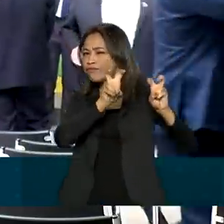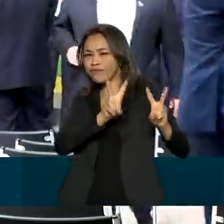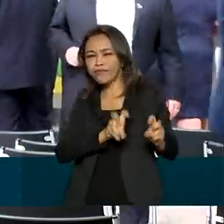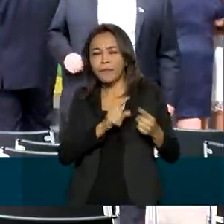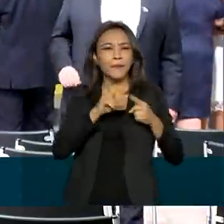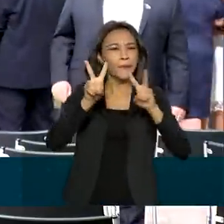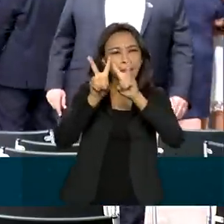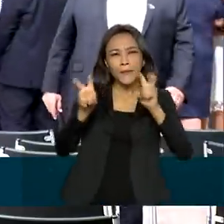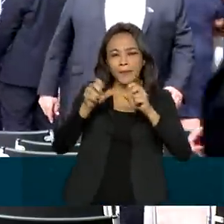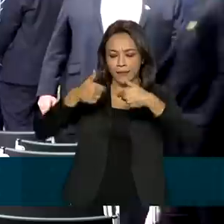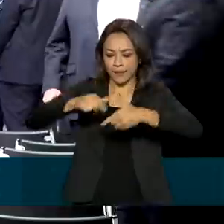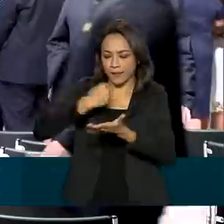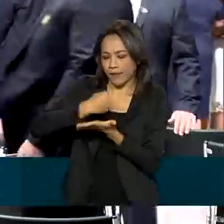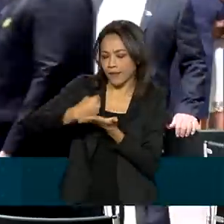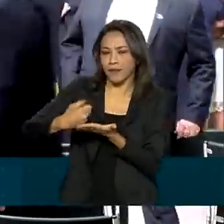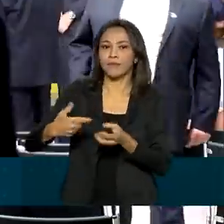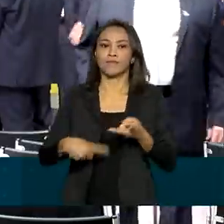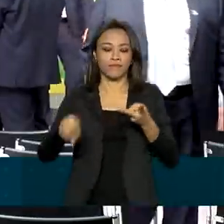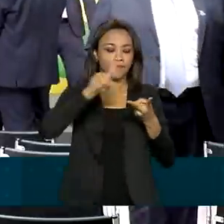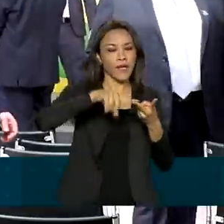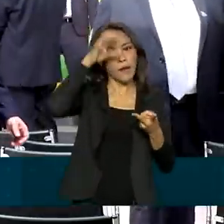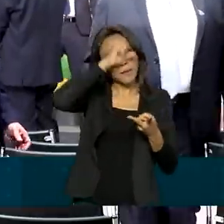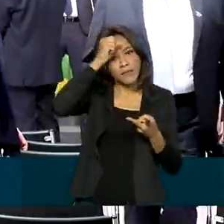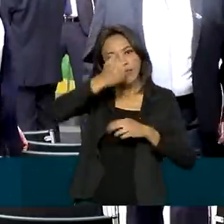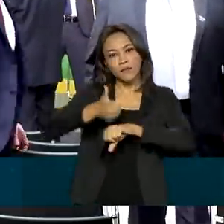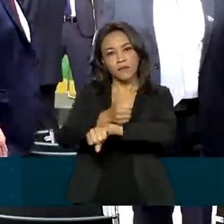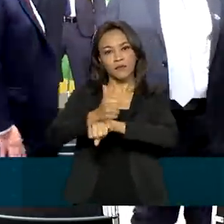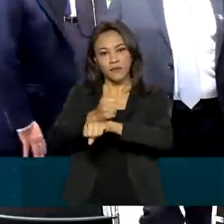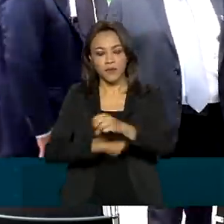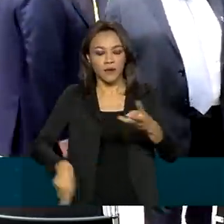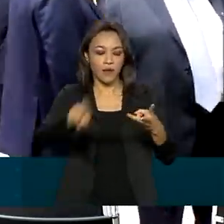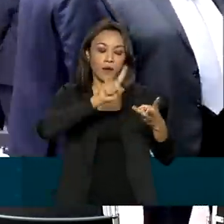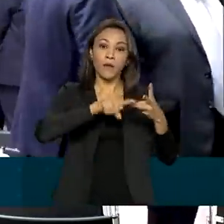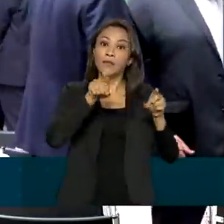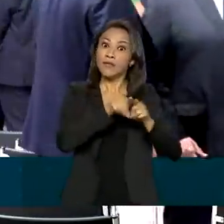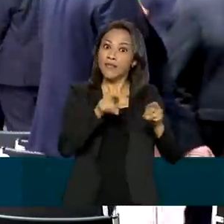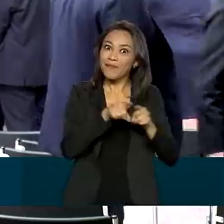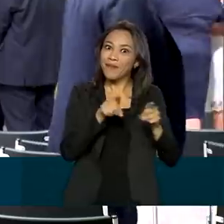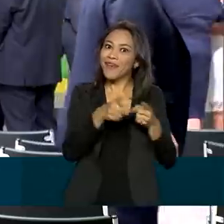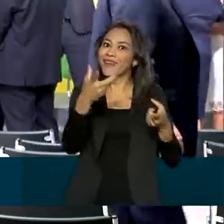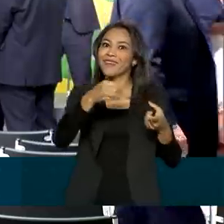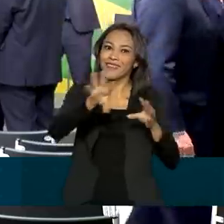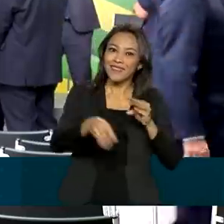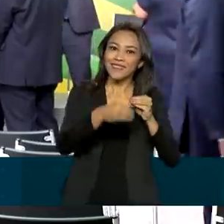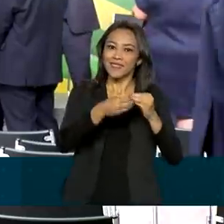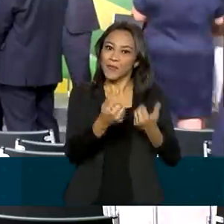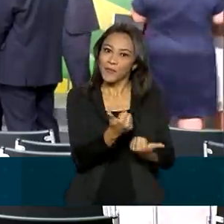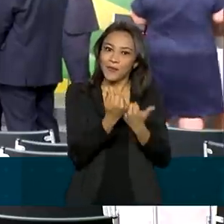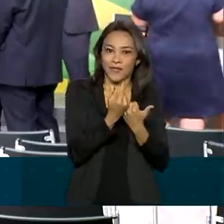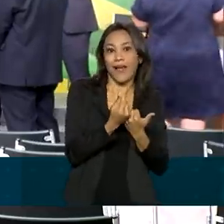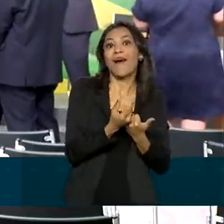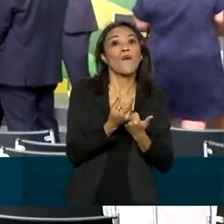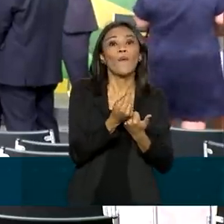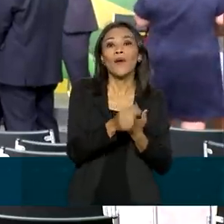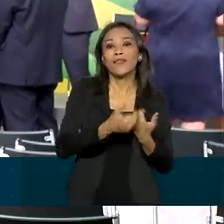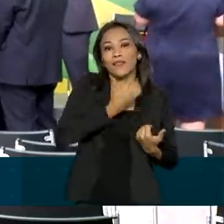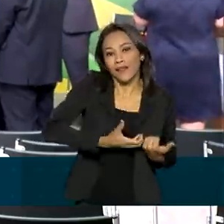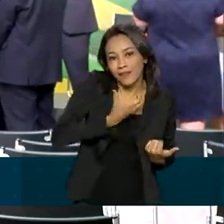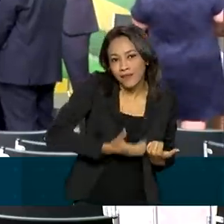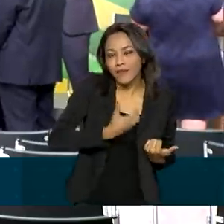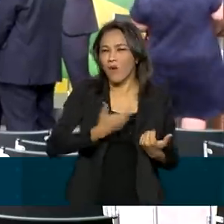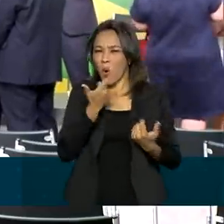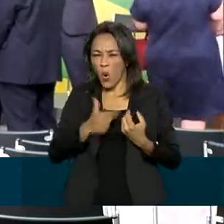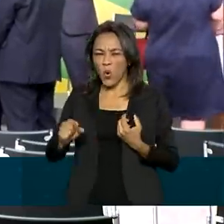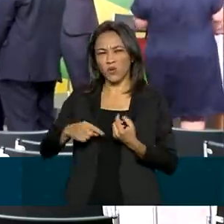carteira de trabalho, aprendizagem profissional e gratificação de Natal. Alguns decretos que não tinham mais